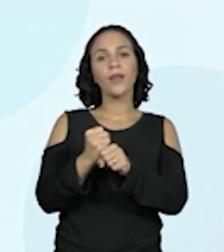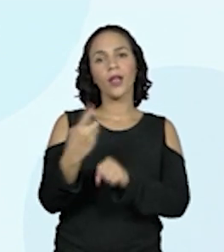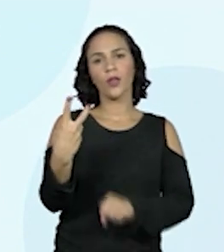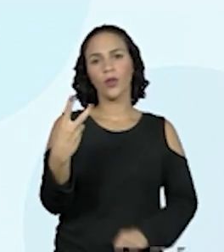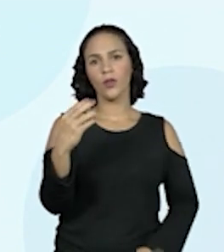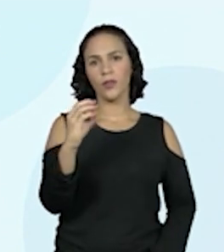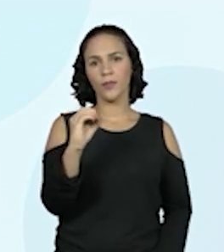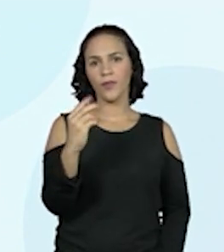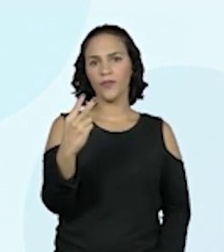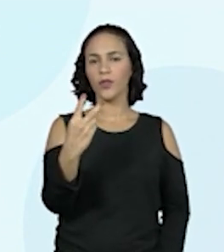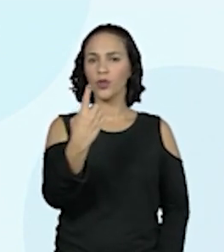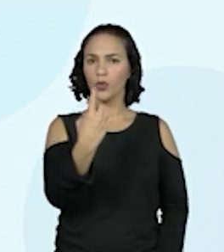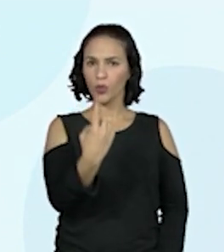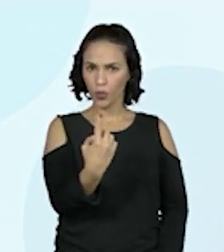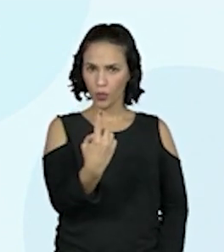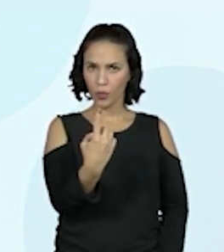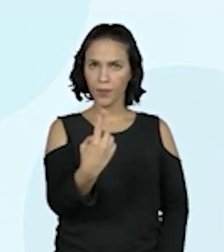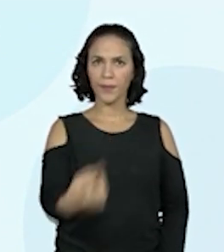já, né?